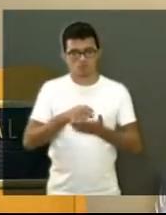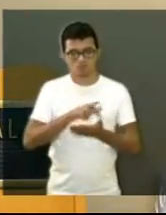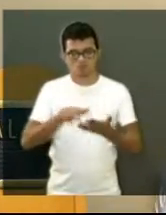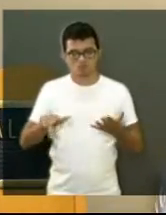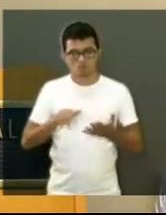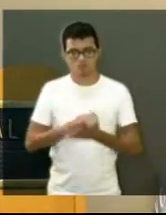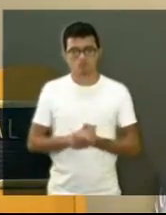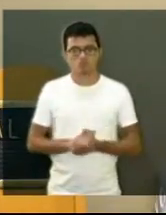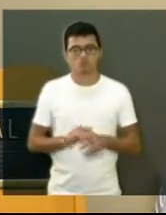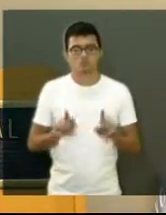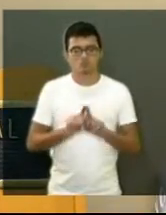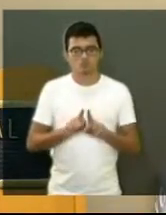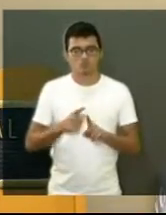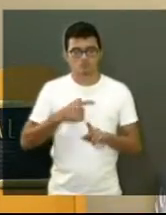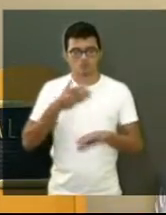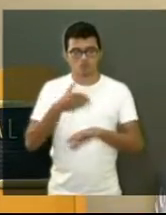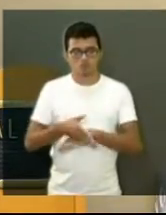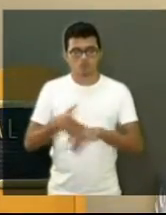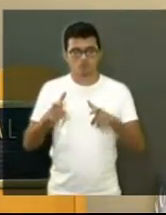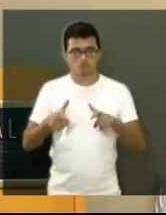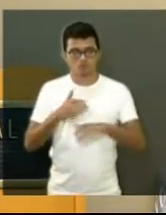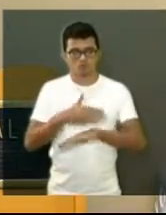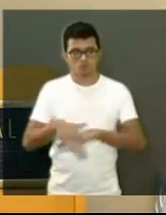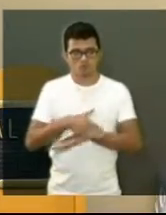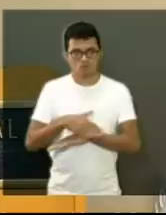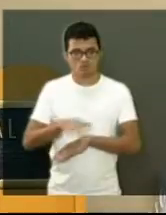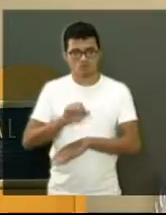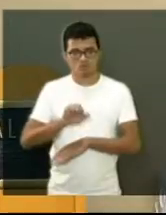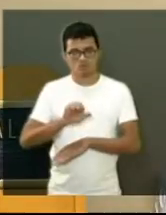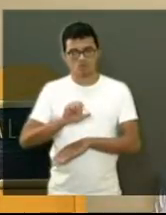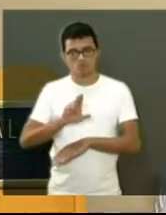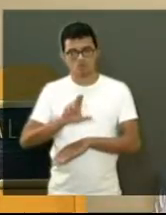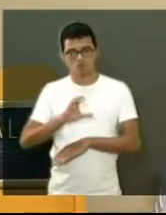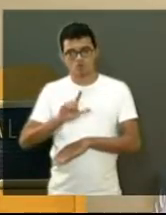Também estive na rua Euclides dos Santos, perto da minha residência,